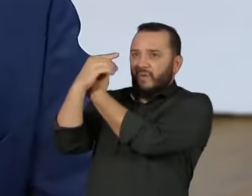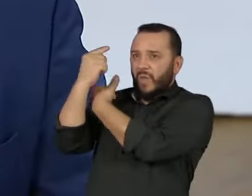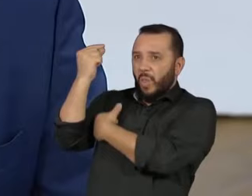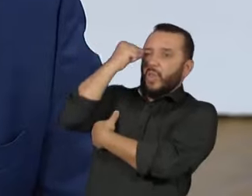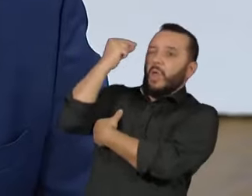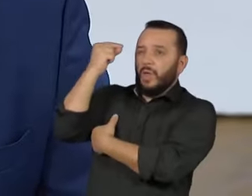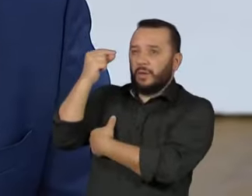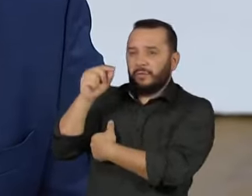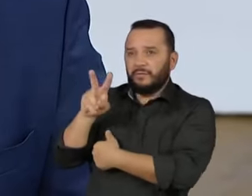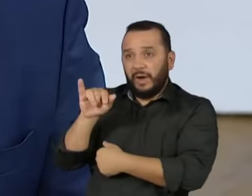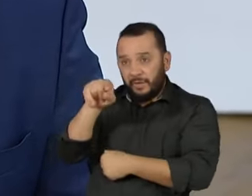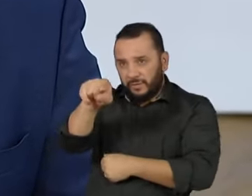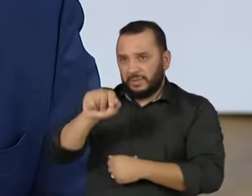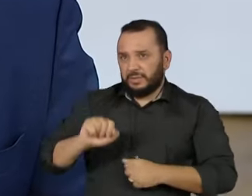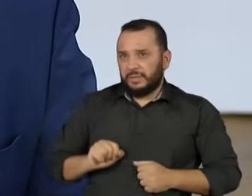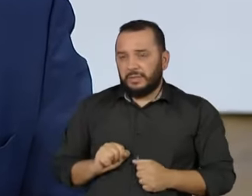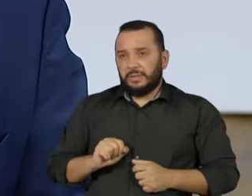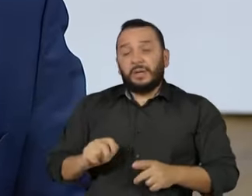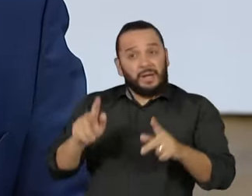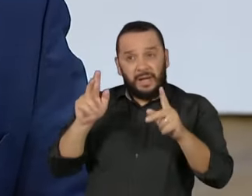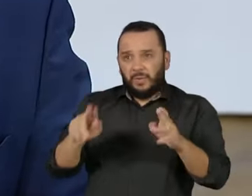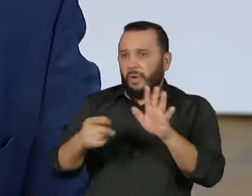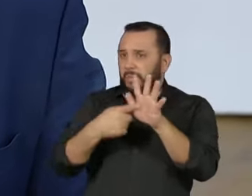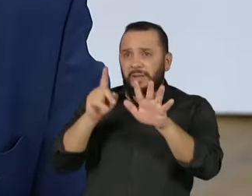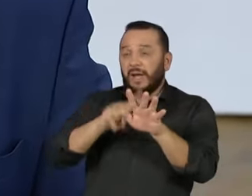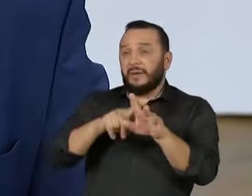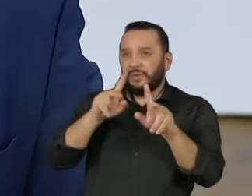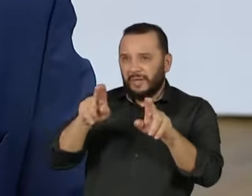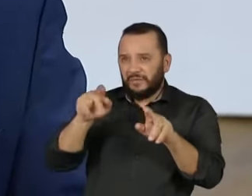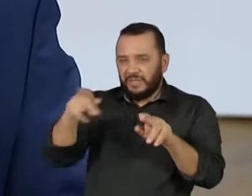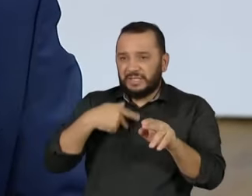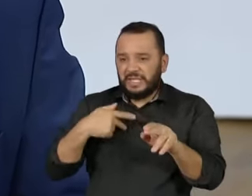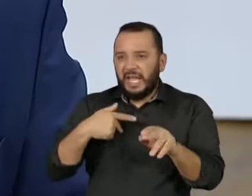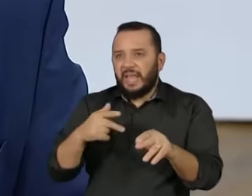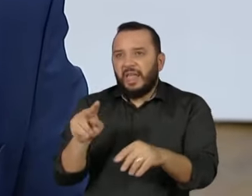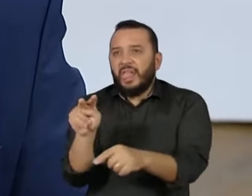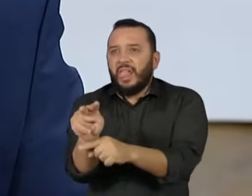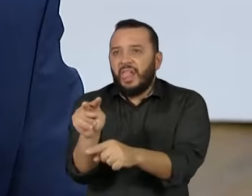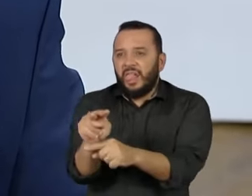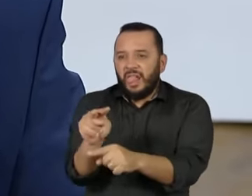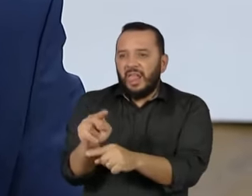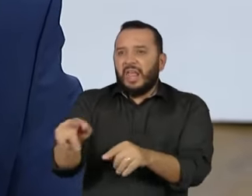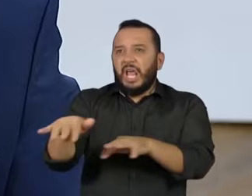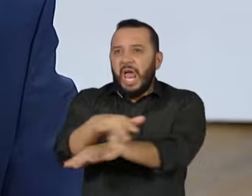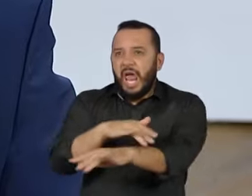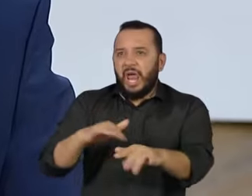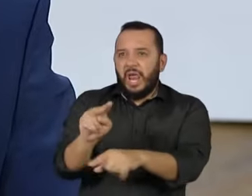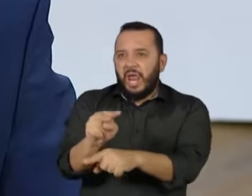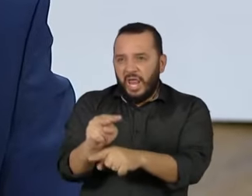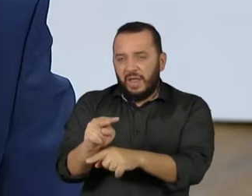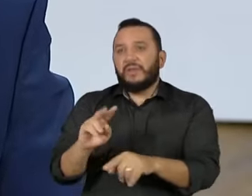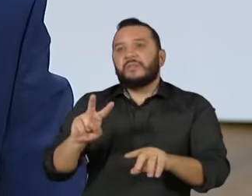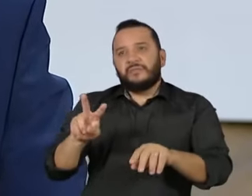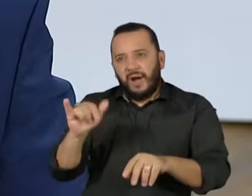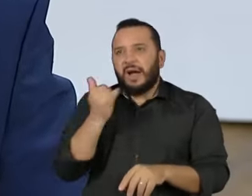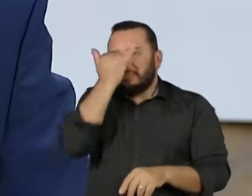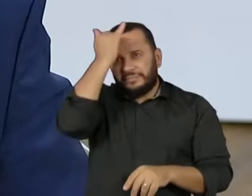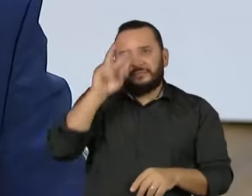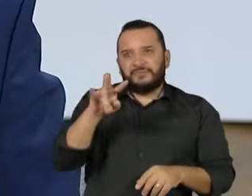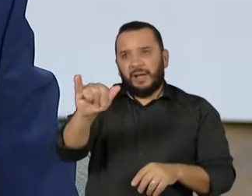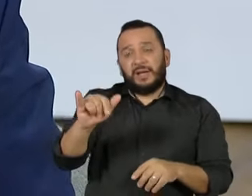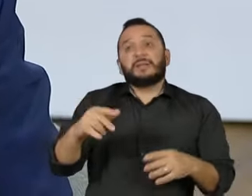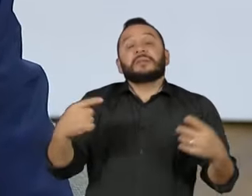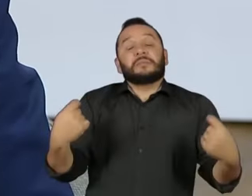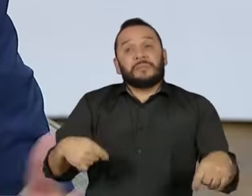essa política de segurança não pode ser um jogo de empurra do governo central empurrando para os governos subnacionais. Precisa envolver